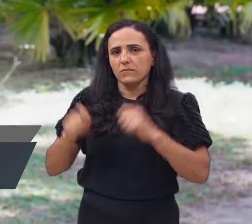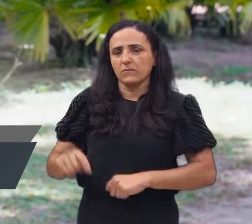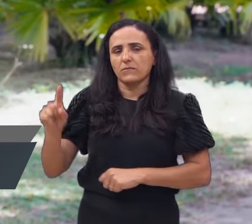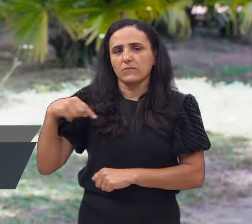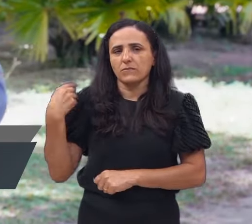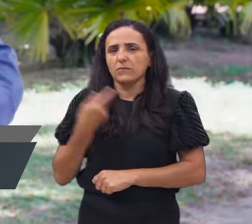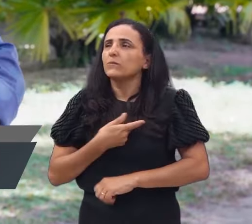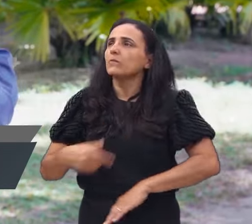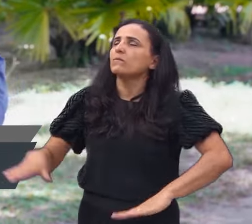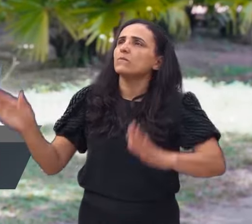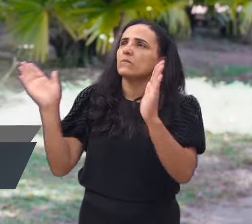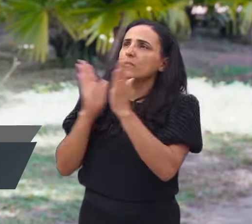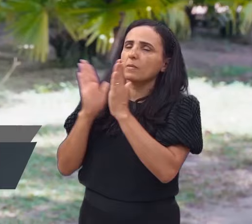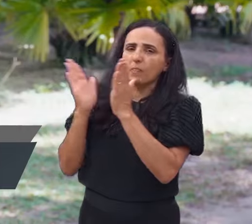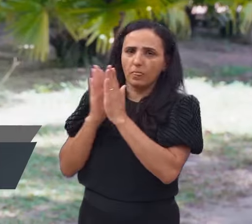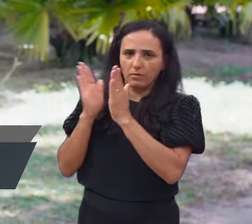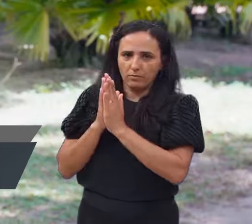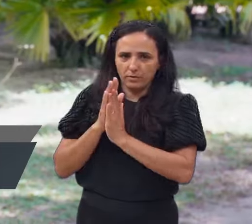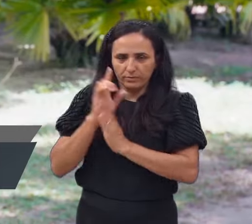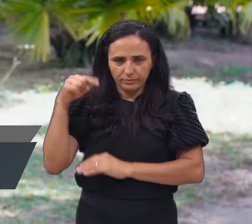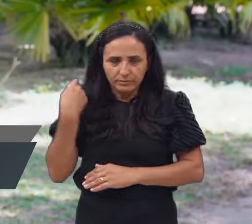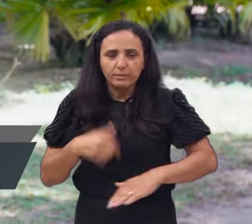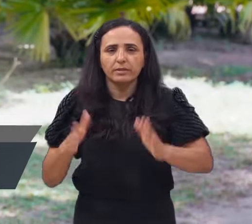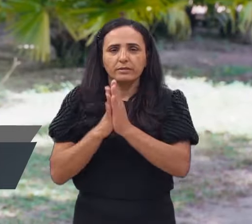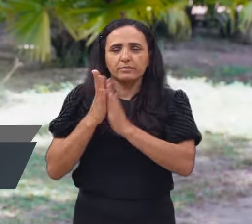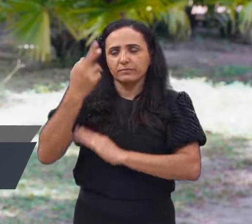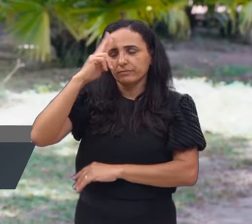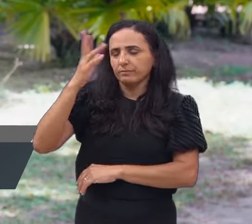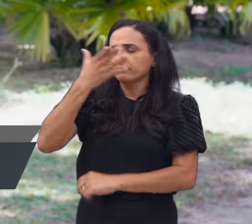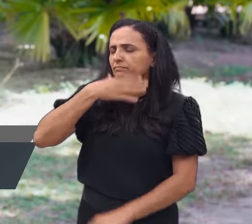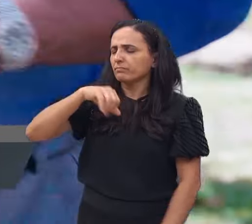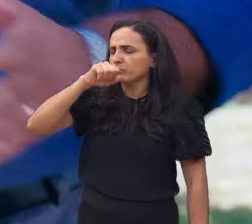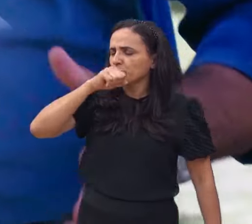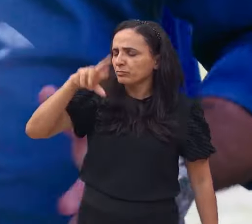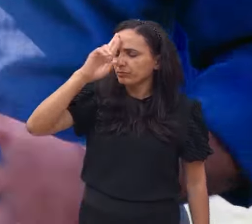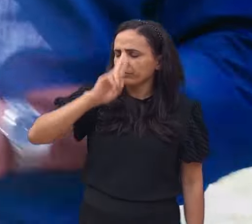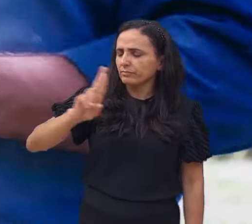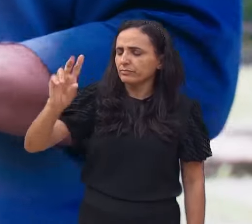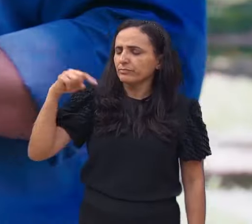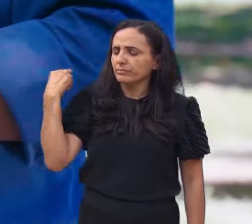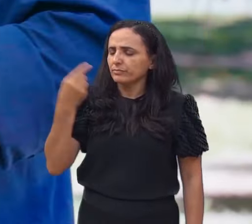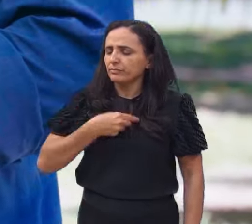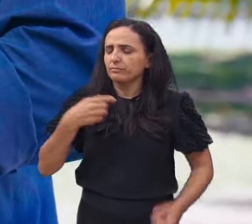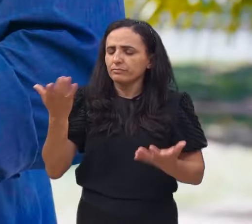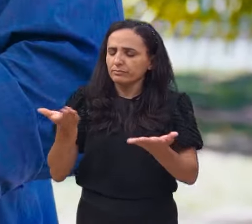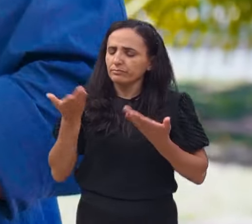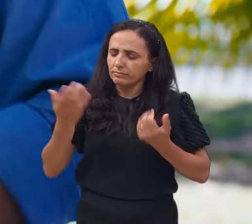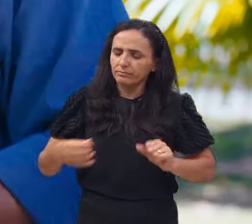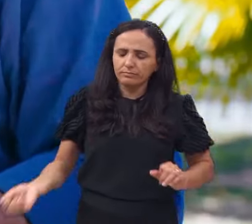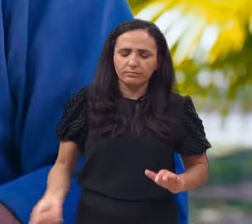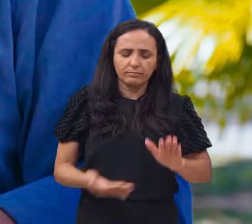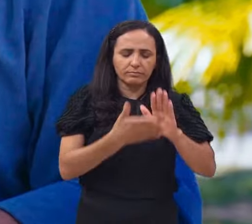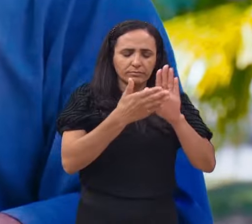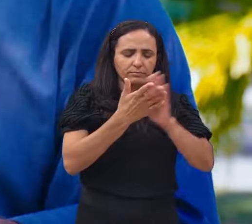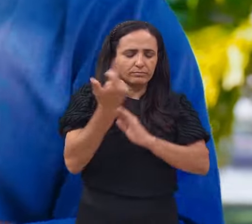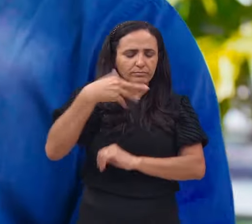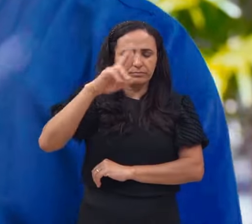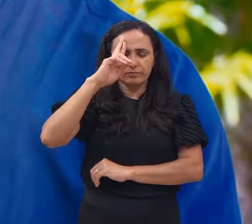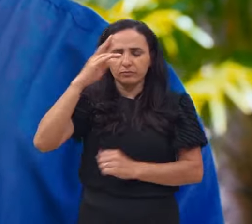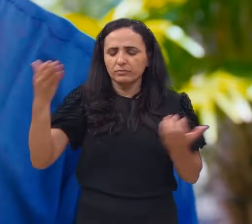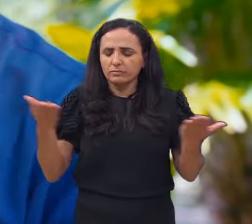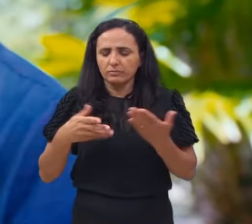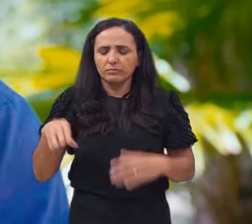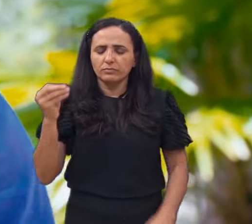Se você pode, dobre os seus joelhos, e vamos orar ao Senhor. Pai, na tua presença estamos. Queremos, Senhor, te louvar e te